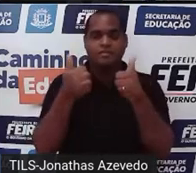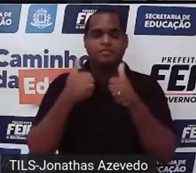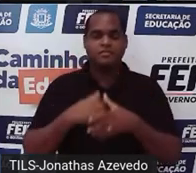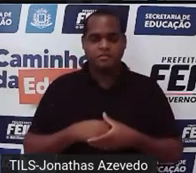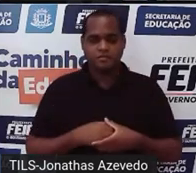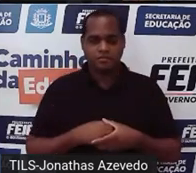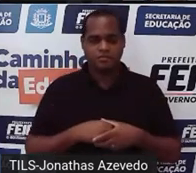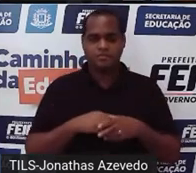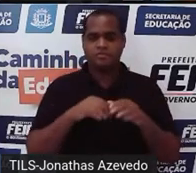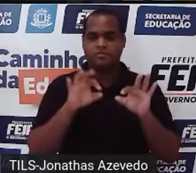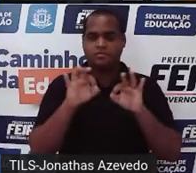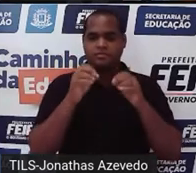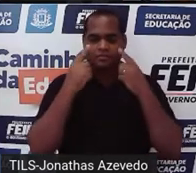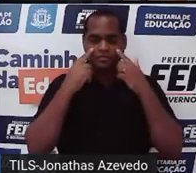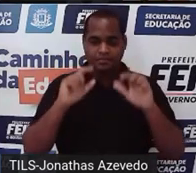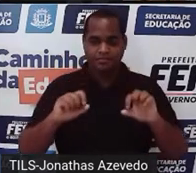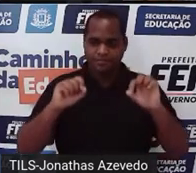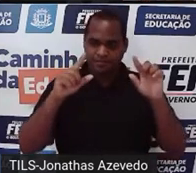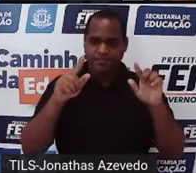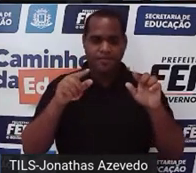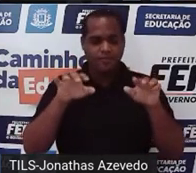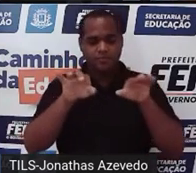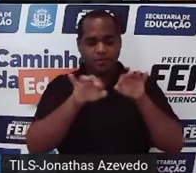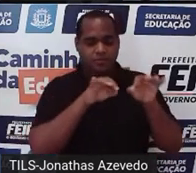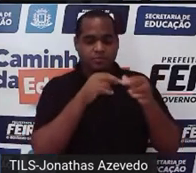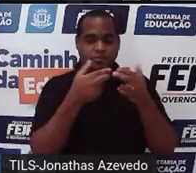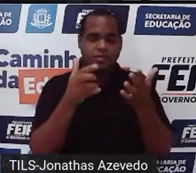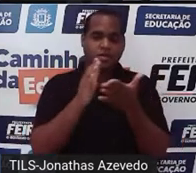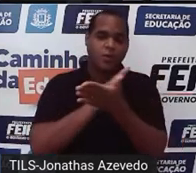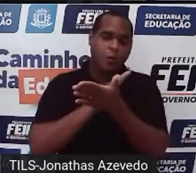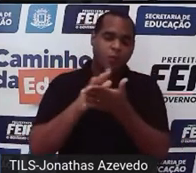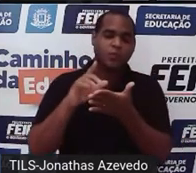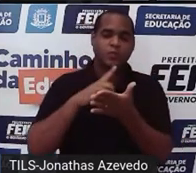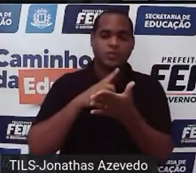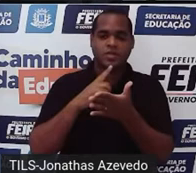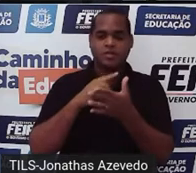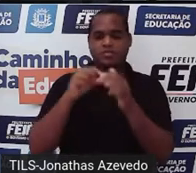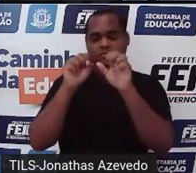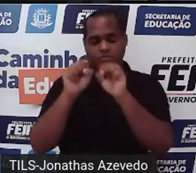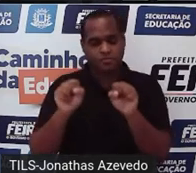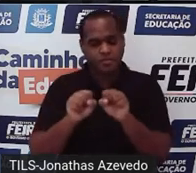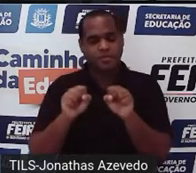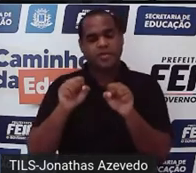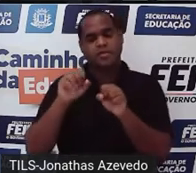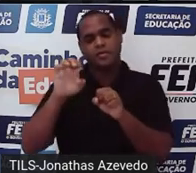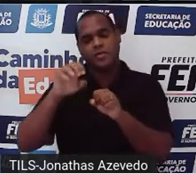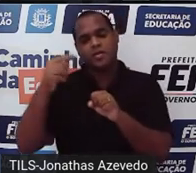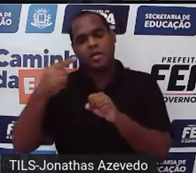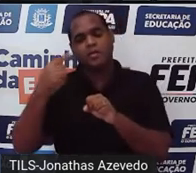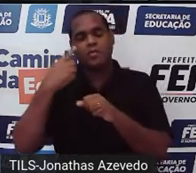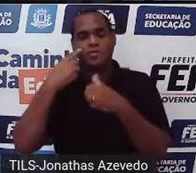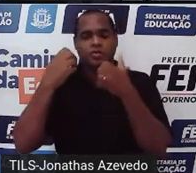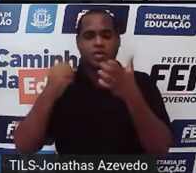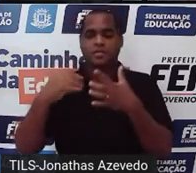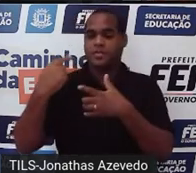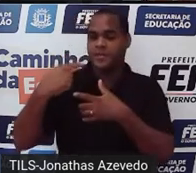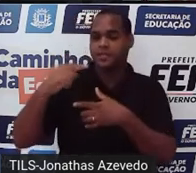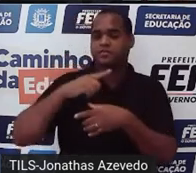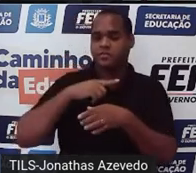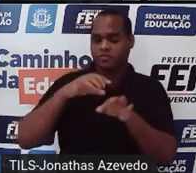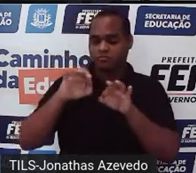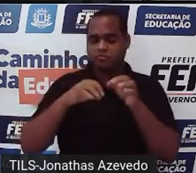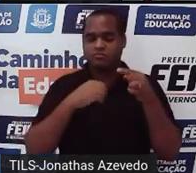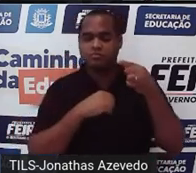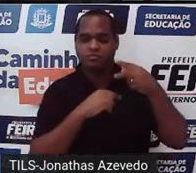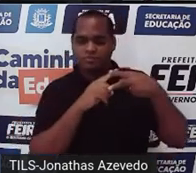como tá na tela a gente vai resolver aqui alguns sistemas de equações de primeiro grau que tem duas incógnitas tá?